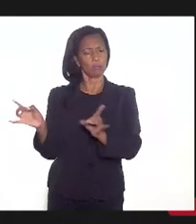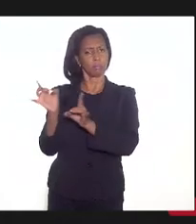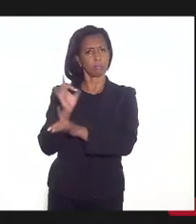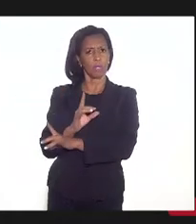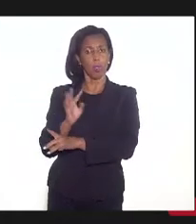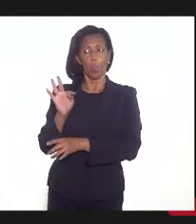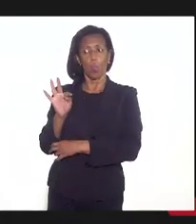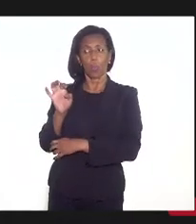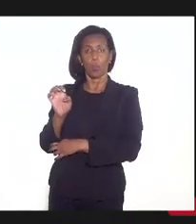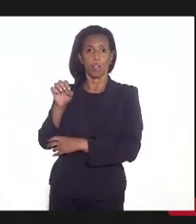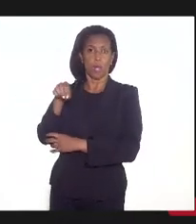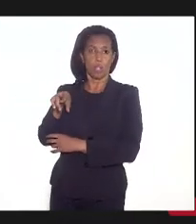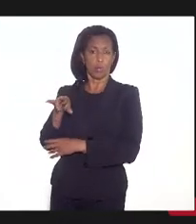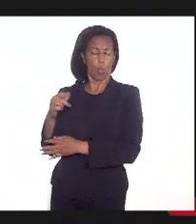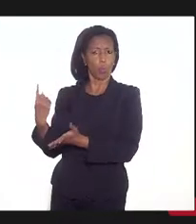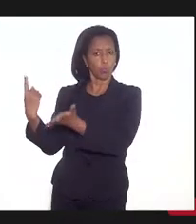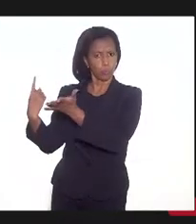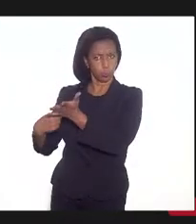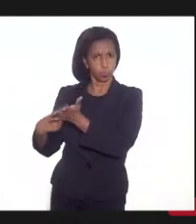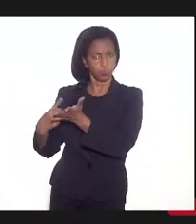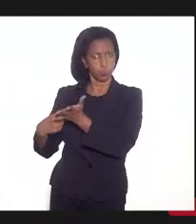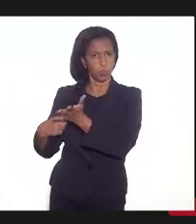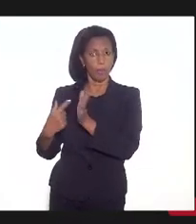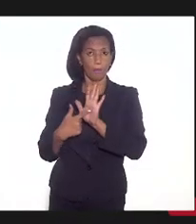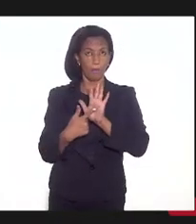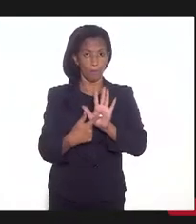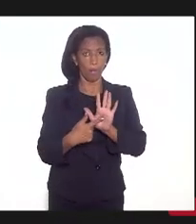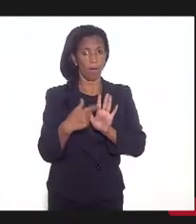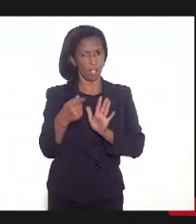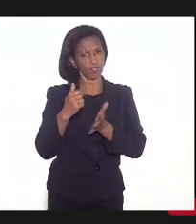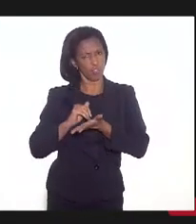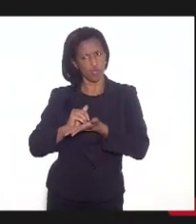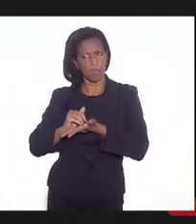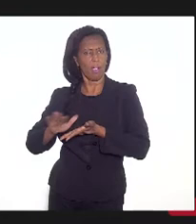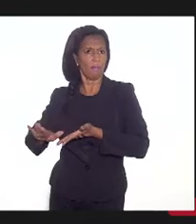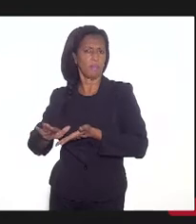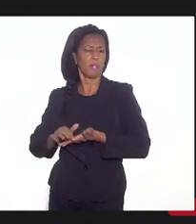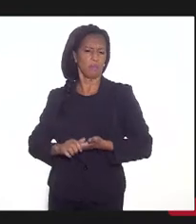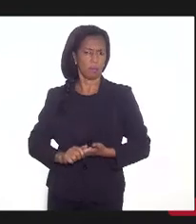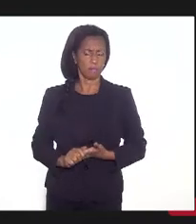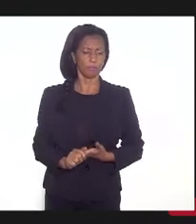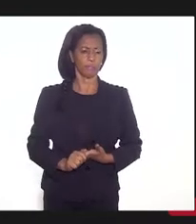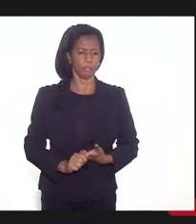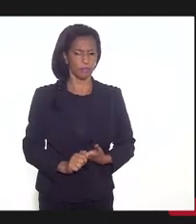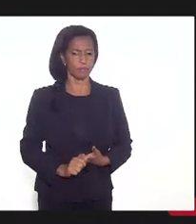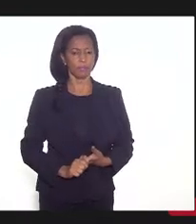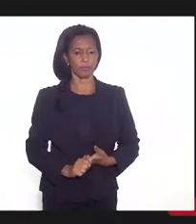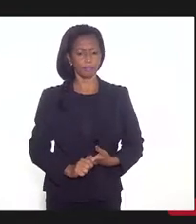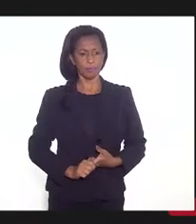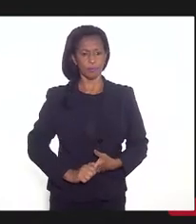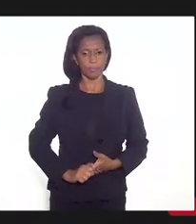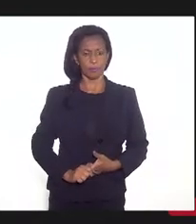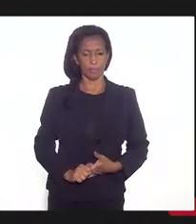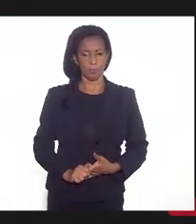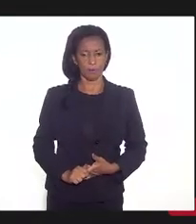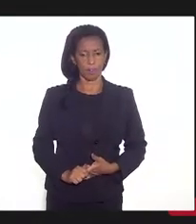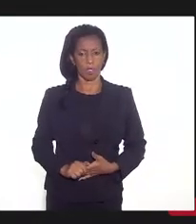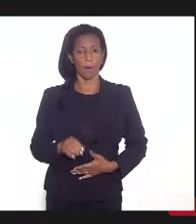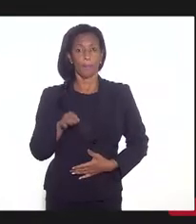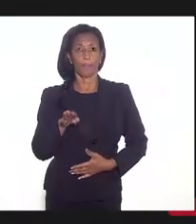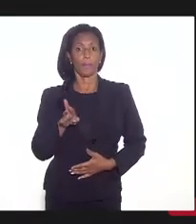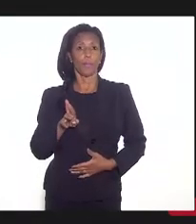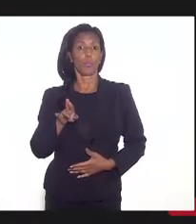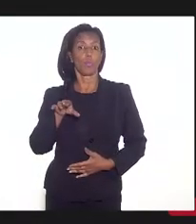com o Tesouro Nacional. para vocês, a gente encaminha aí. Você encaminha, Bruno? O Bruno vai